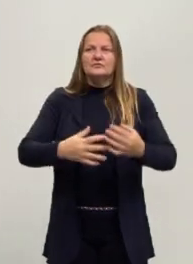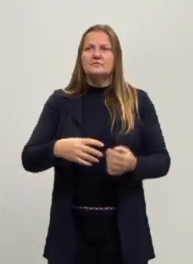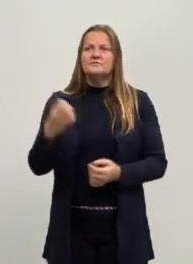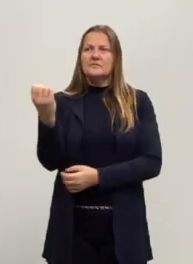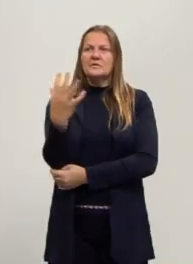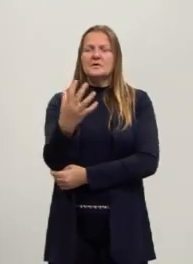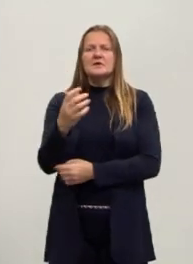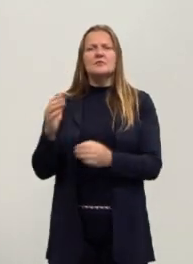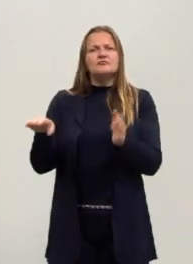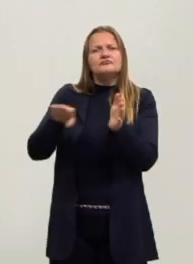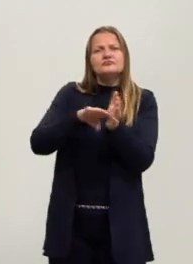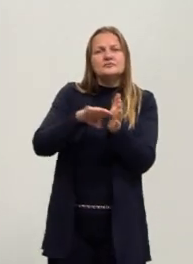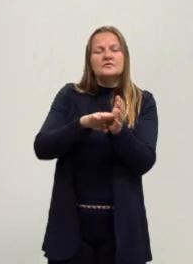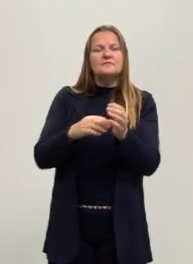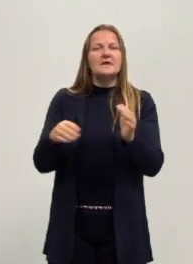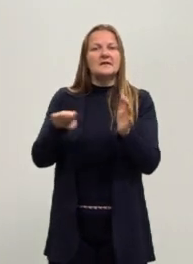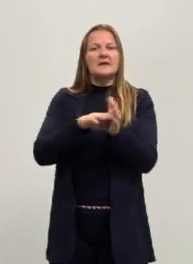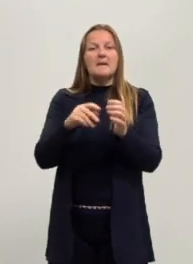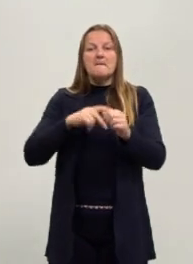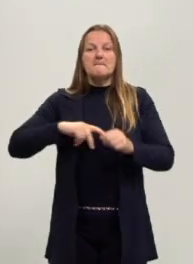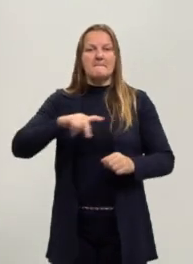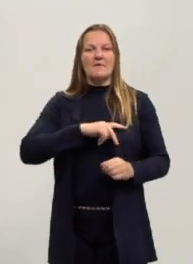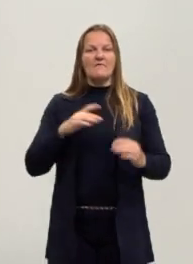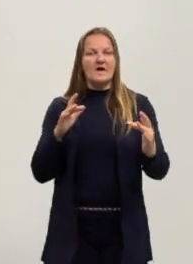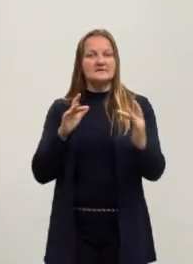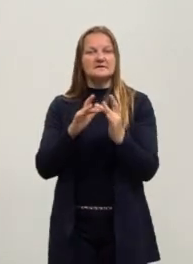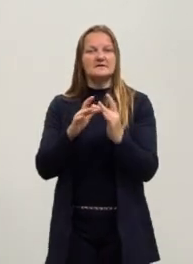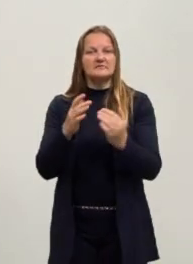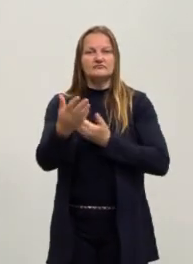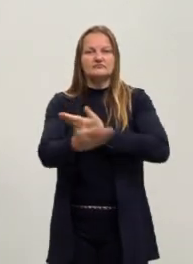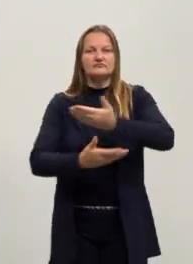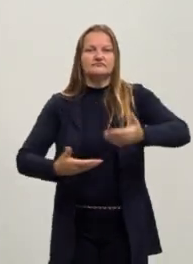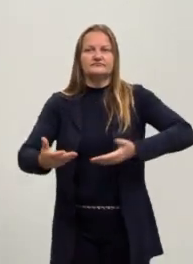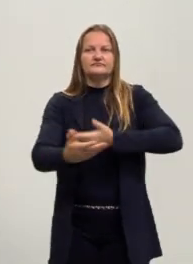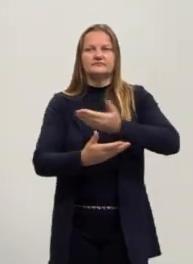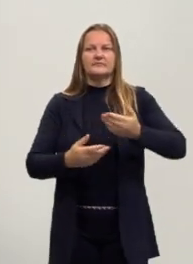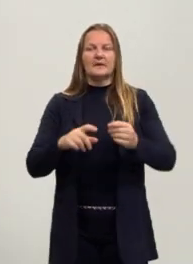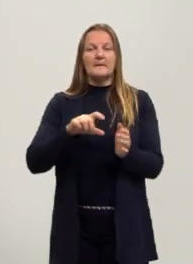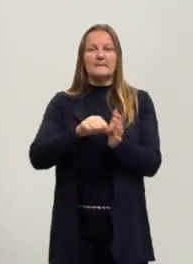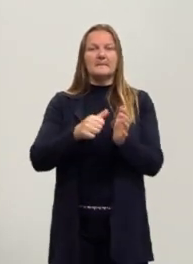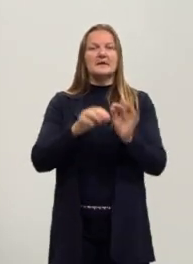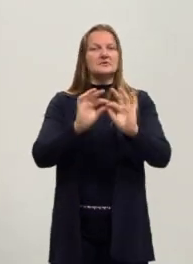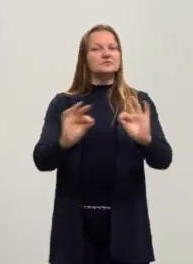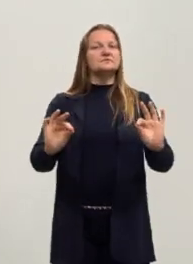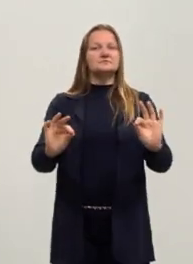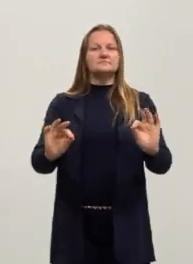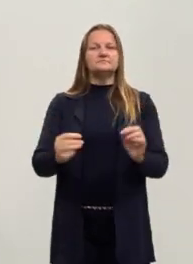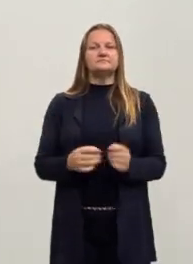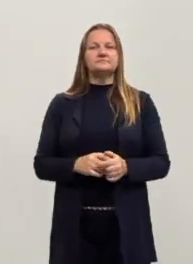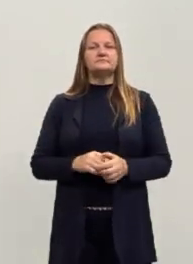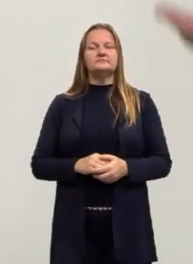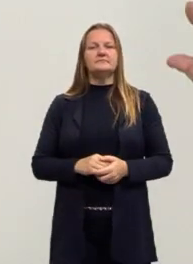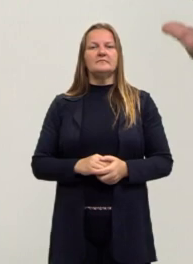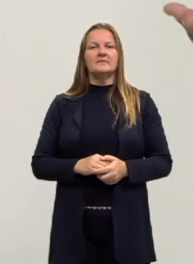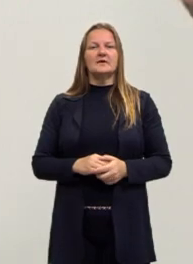querem chegar até a população, eles querem chegar até o povo. Chegando até o povo, a primeira coisa que a gente vai ter que fazer é chegar através da linguagem.